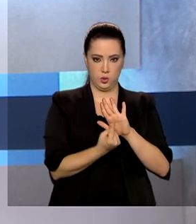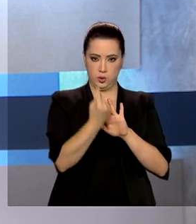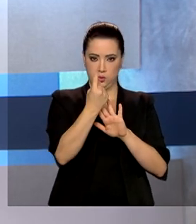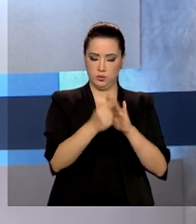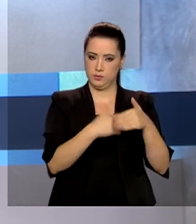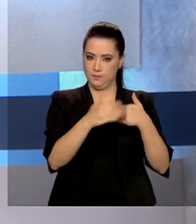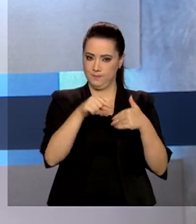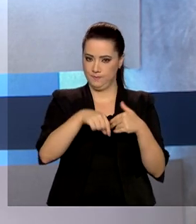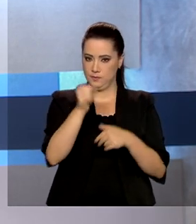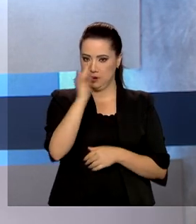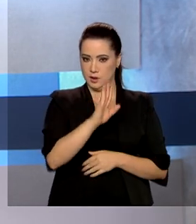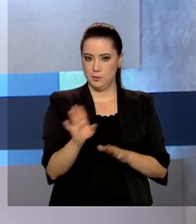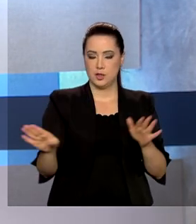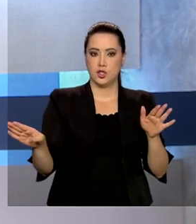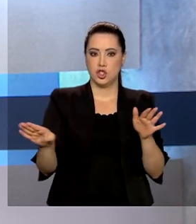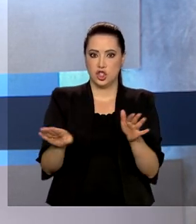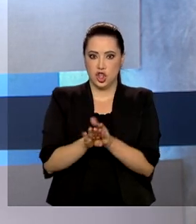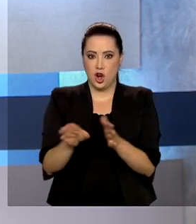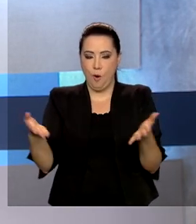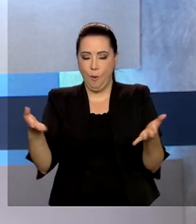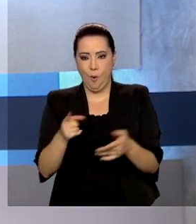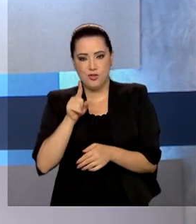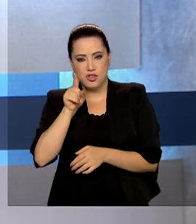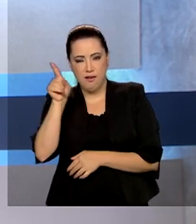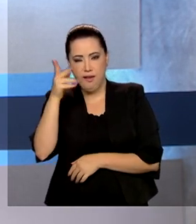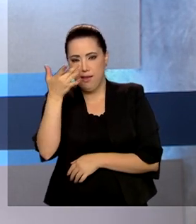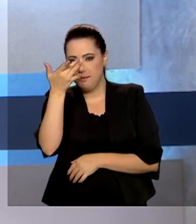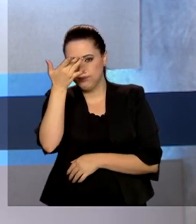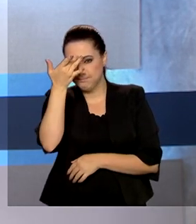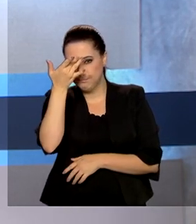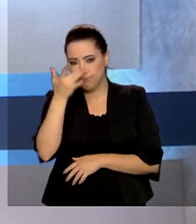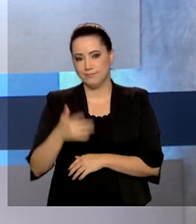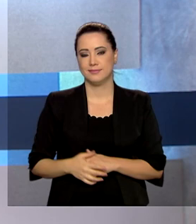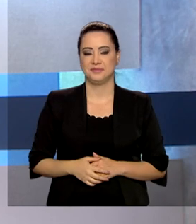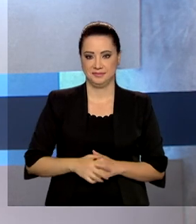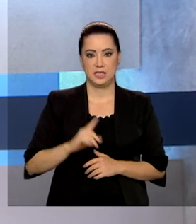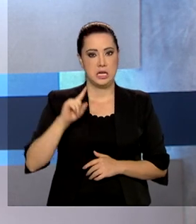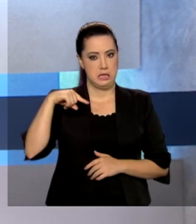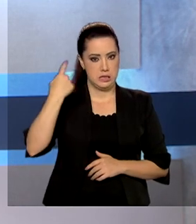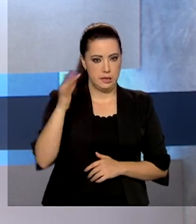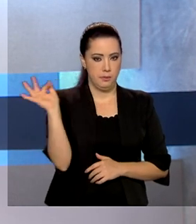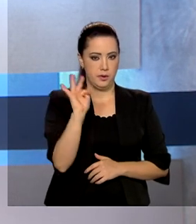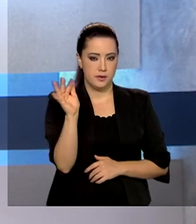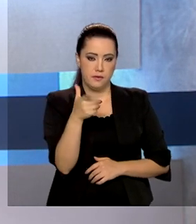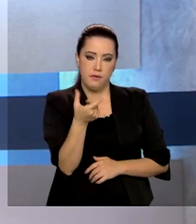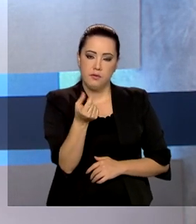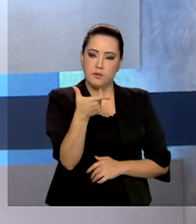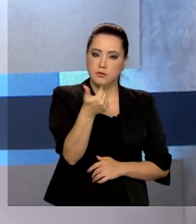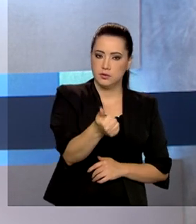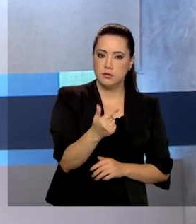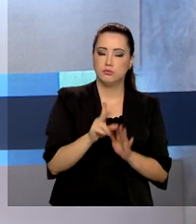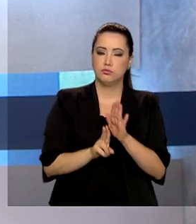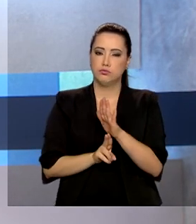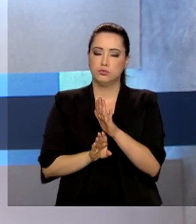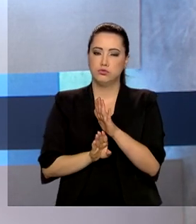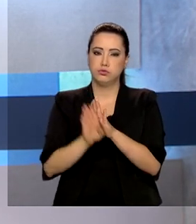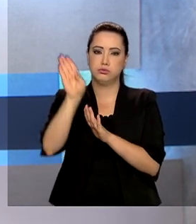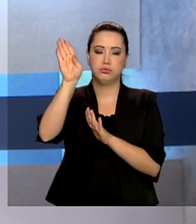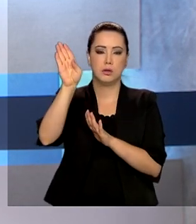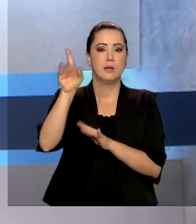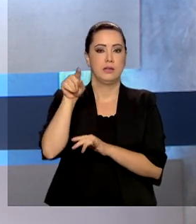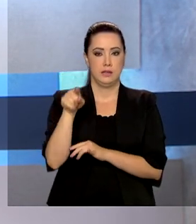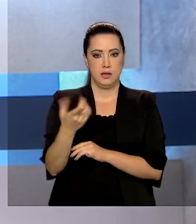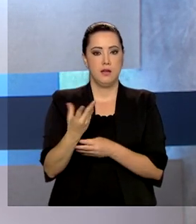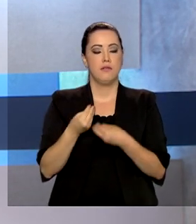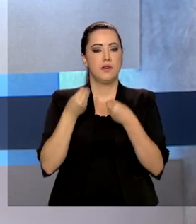no Brasil, deve chegar hoje à Índia, onde será lançado ao espaço em fevereiro de 2021. Ele vai ser usado para